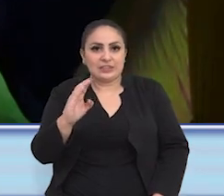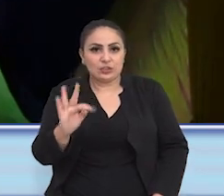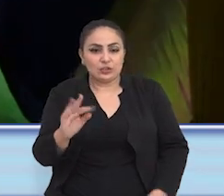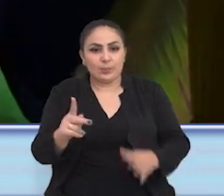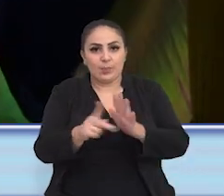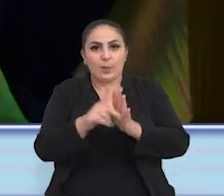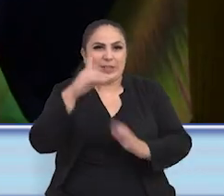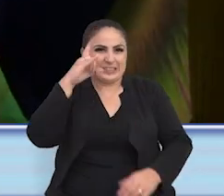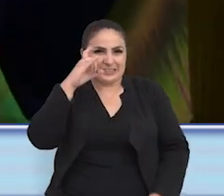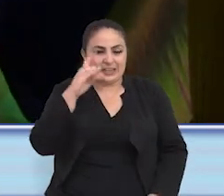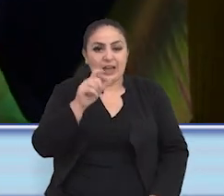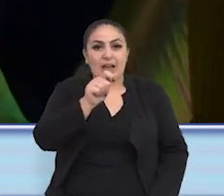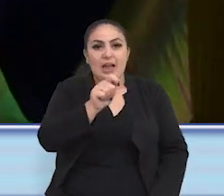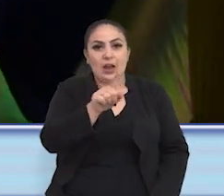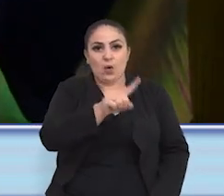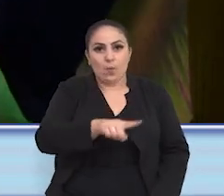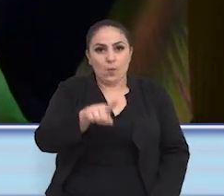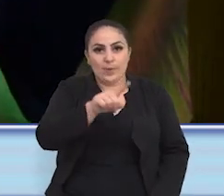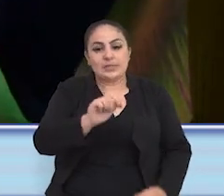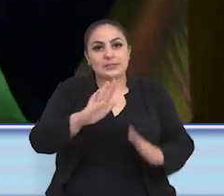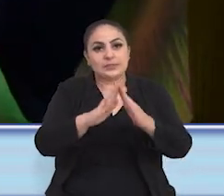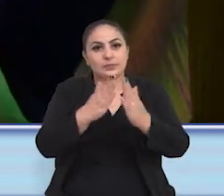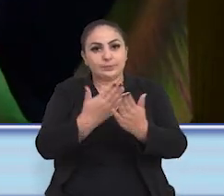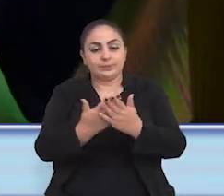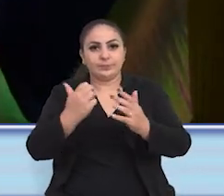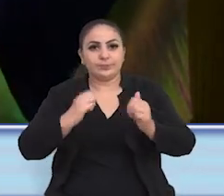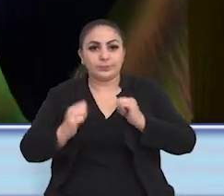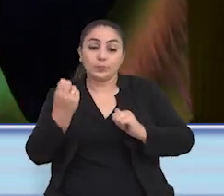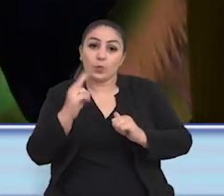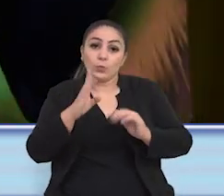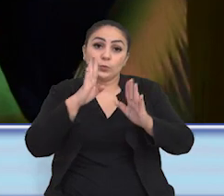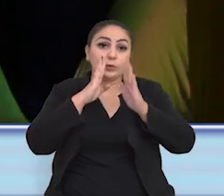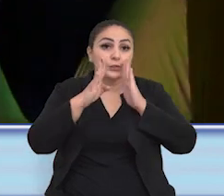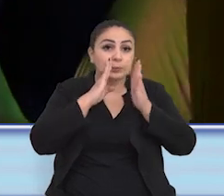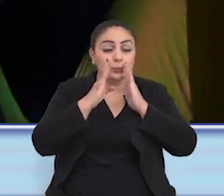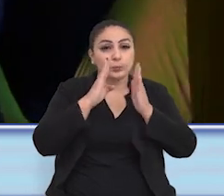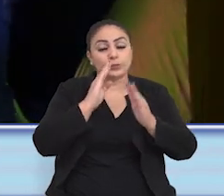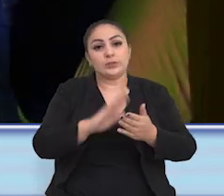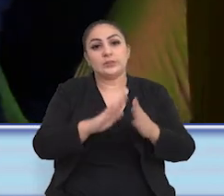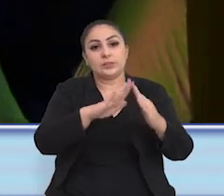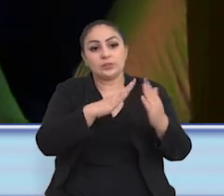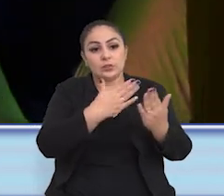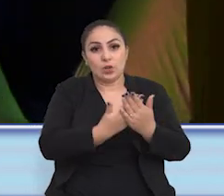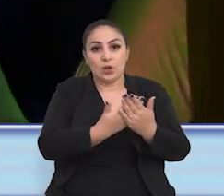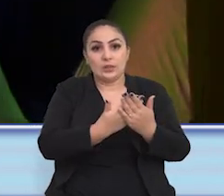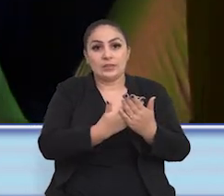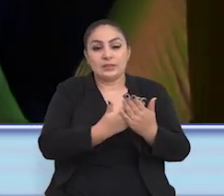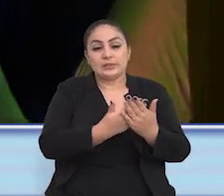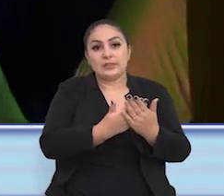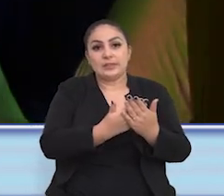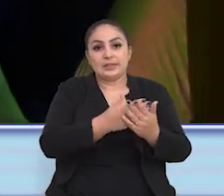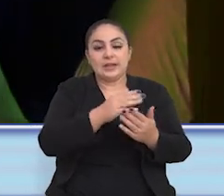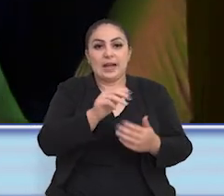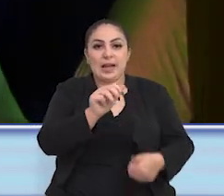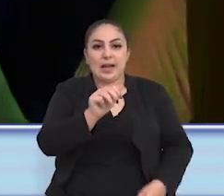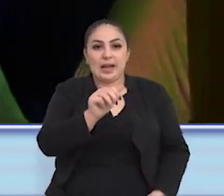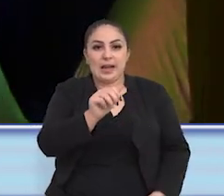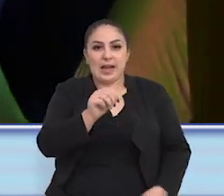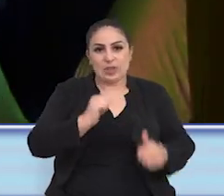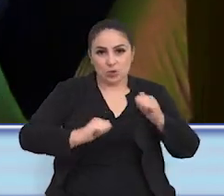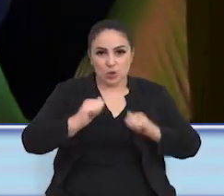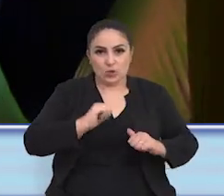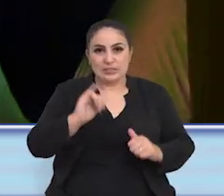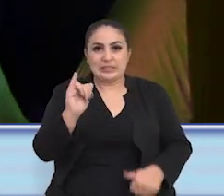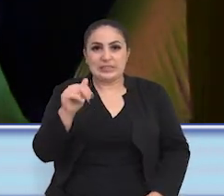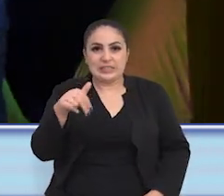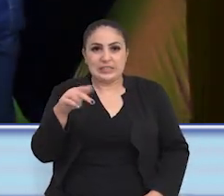no direct do Instagram, que é arroba escola de atores, ou pode chamar pelo Facebook, escola de atores de indústria da arte.